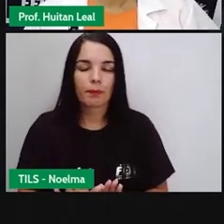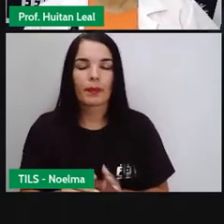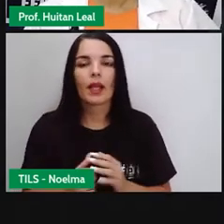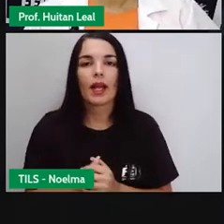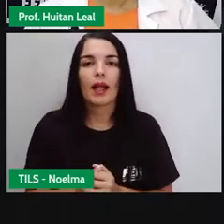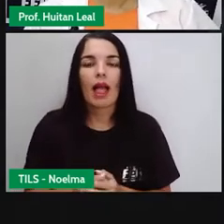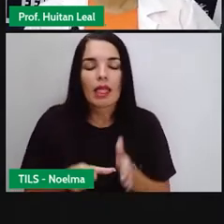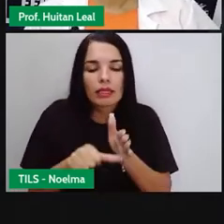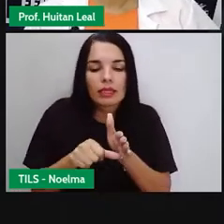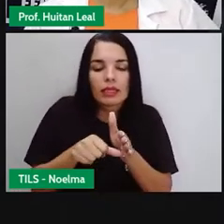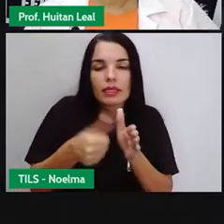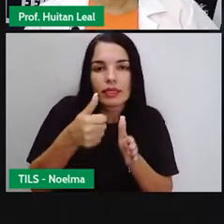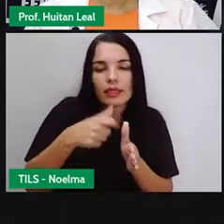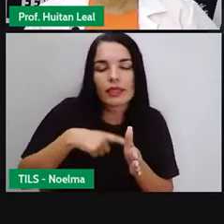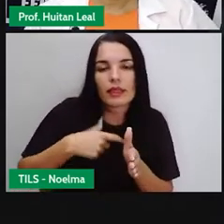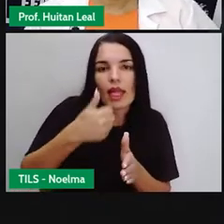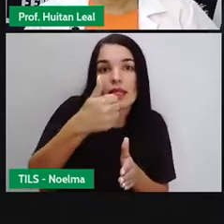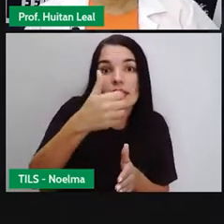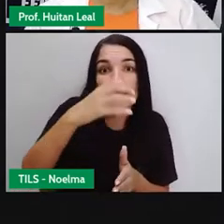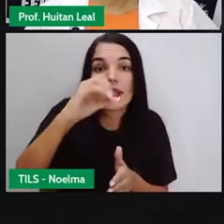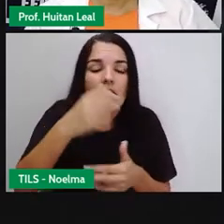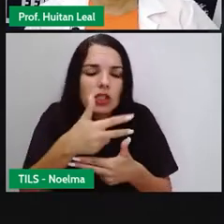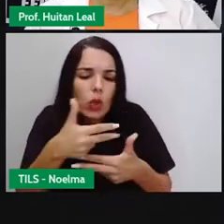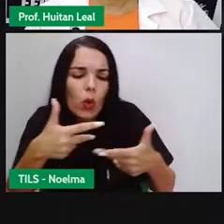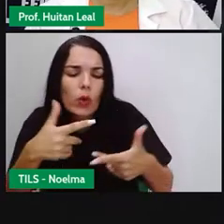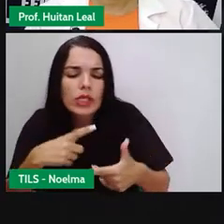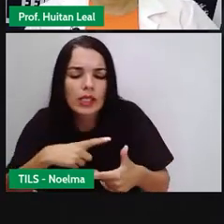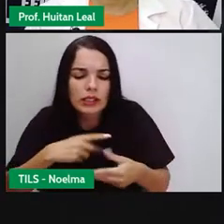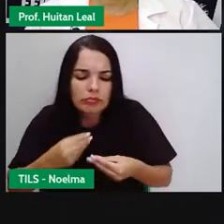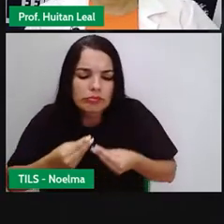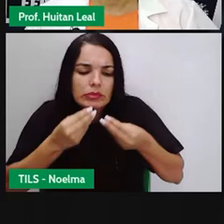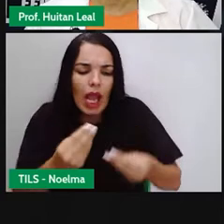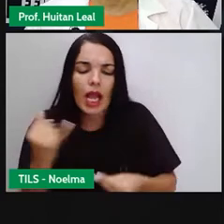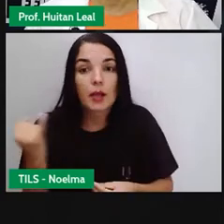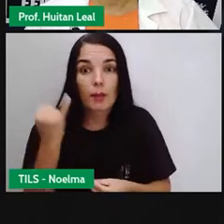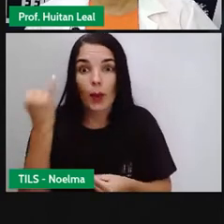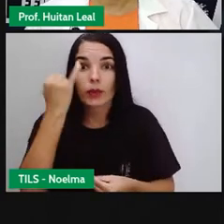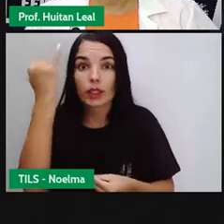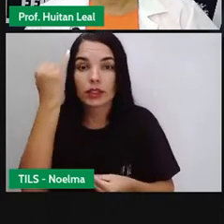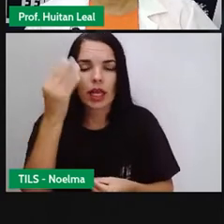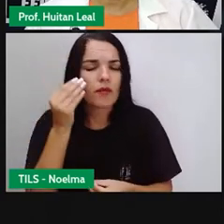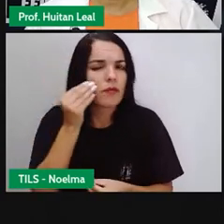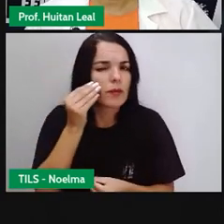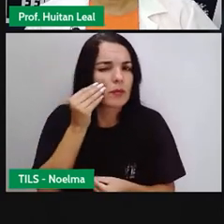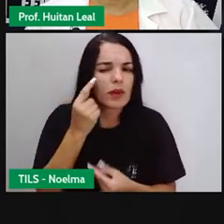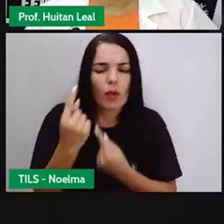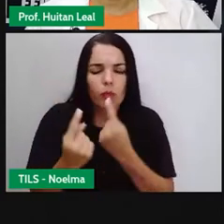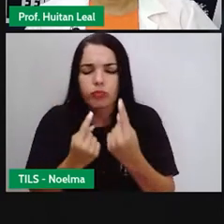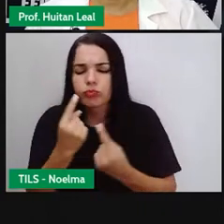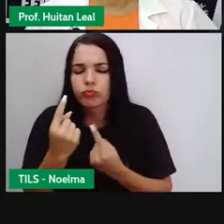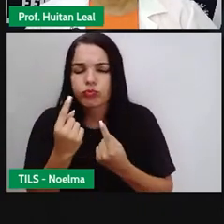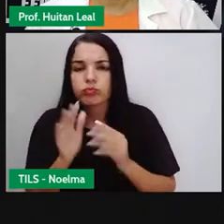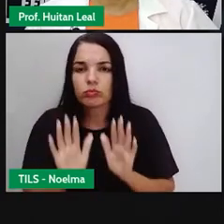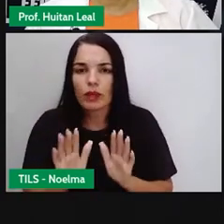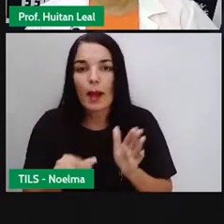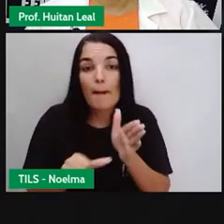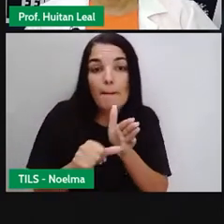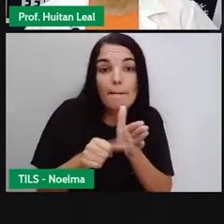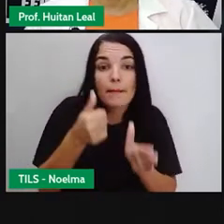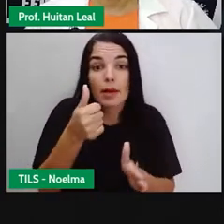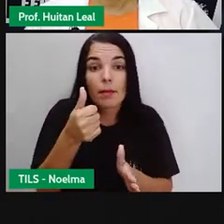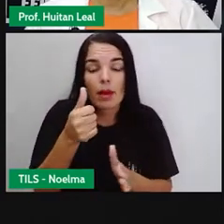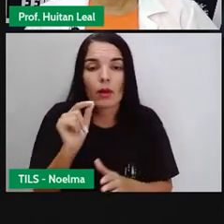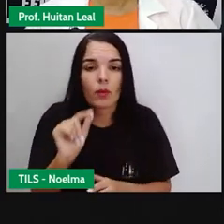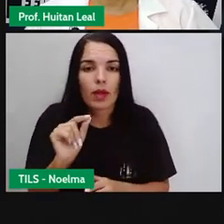dez itens de importância, importância para o livro. Então, vejamos quais são os livros. Primeiro,